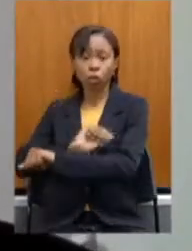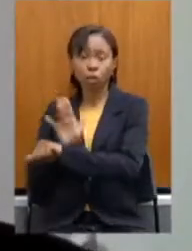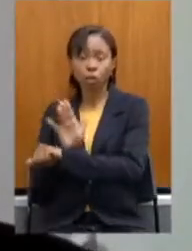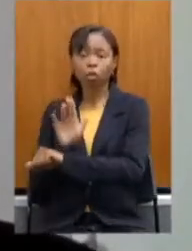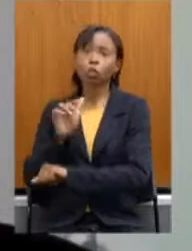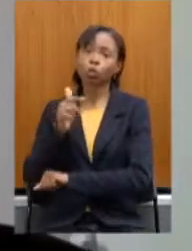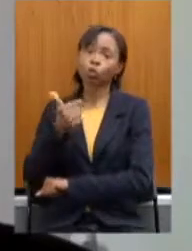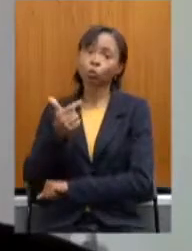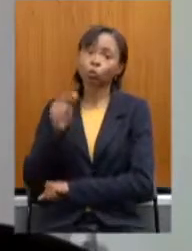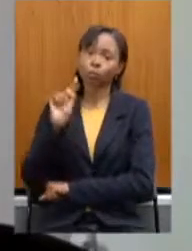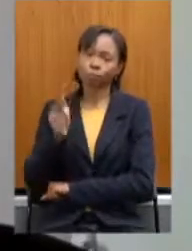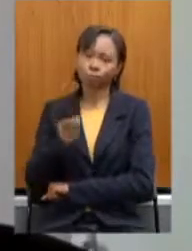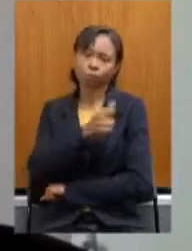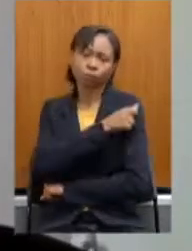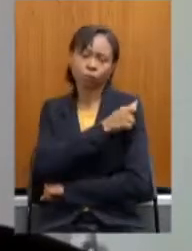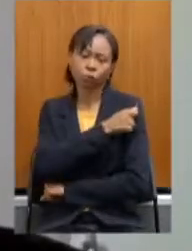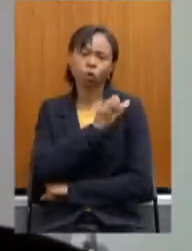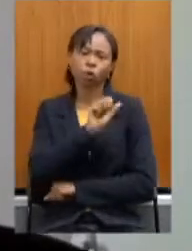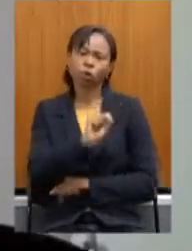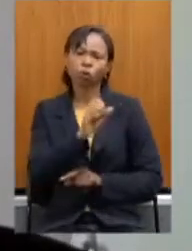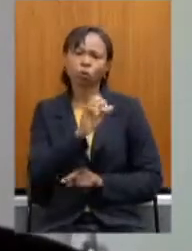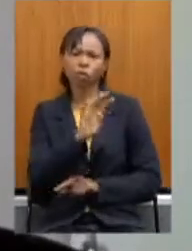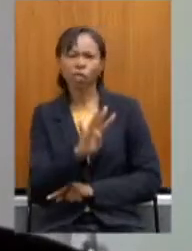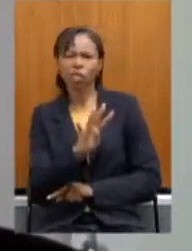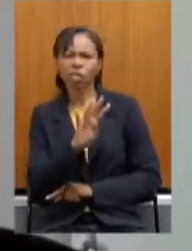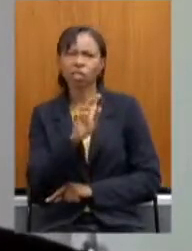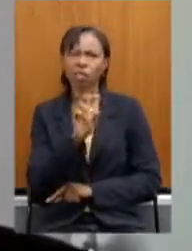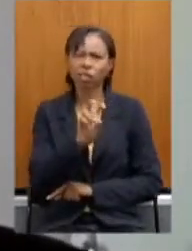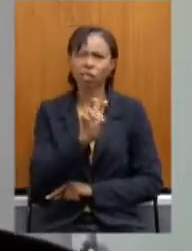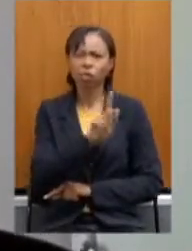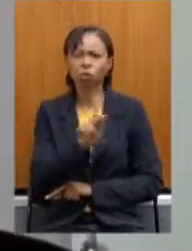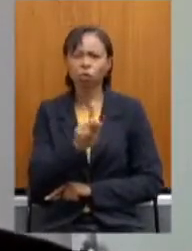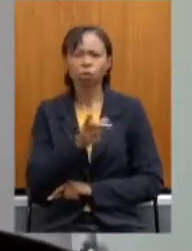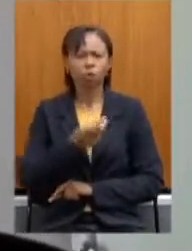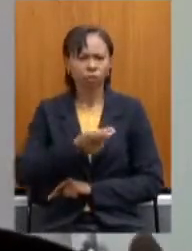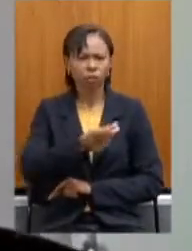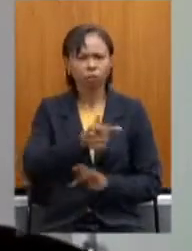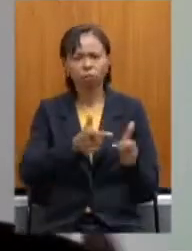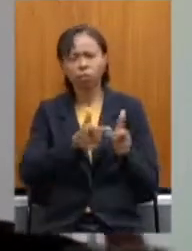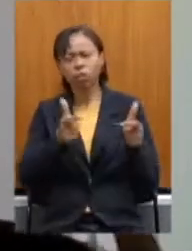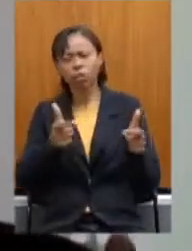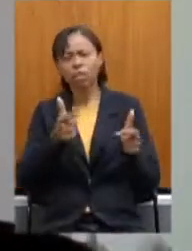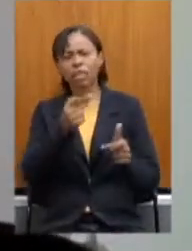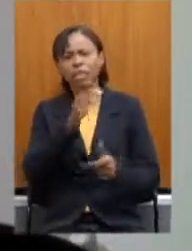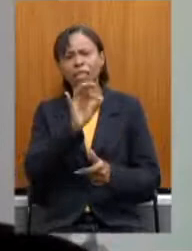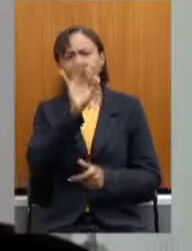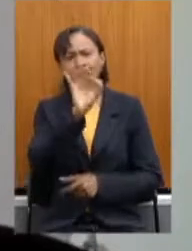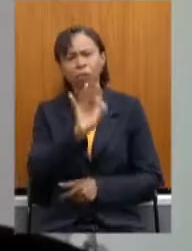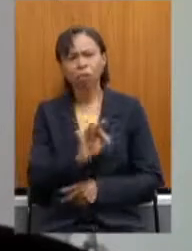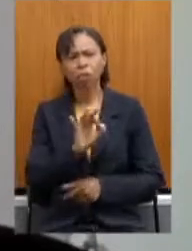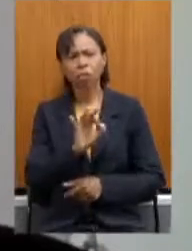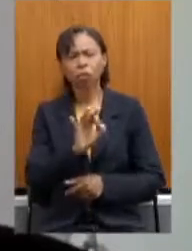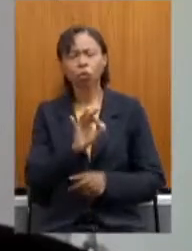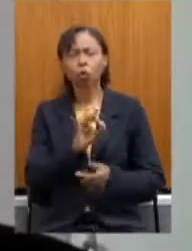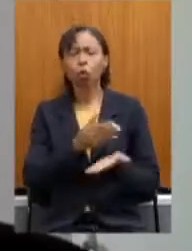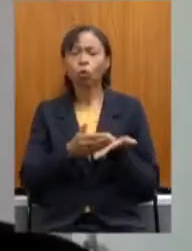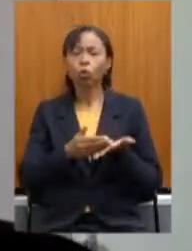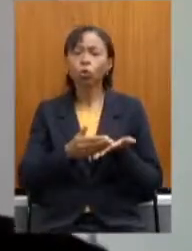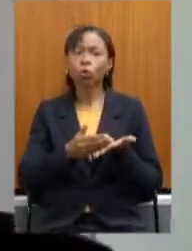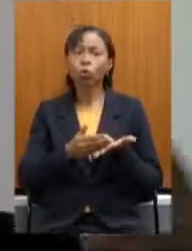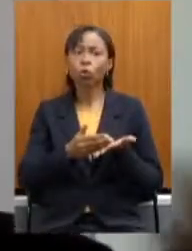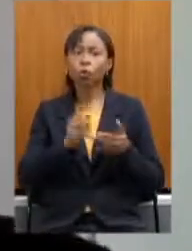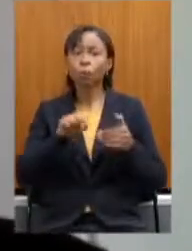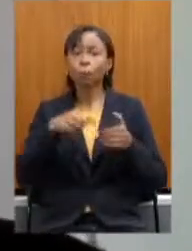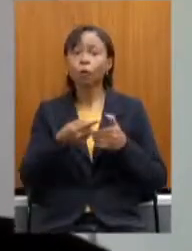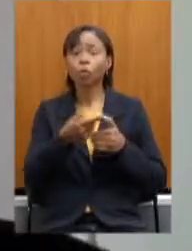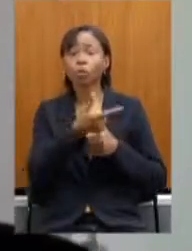845 professores efetivos, a maior parte, vamos dizer, 70% ingressantes após 2017, os